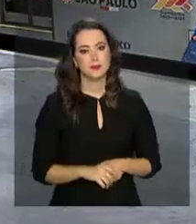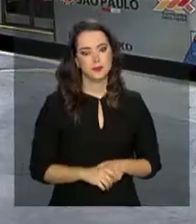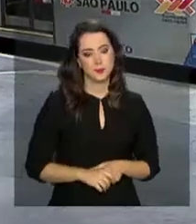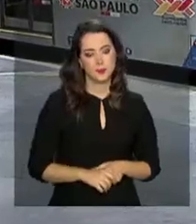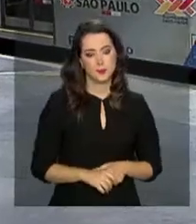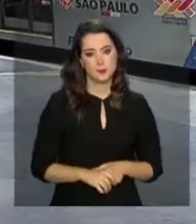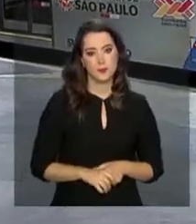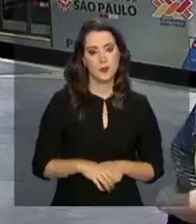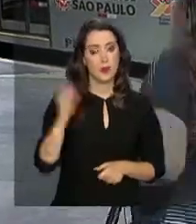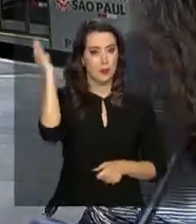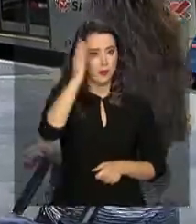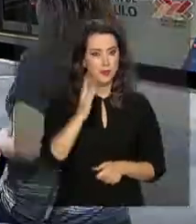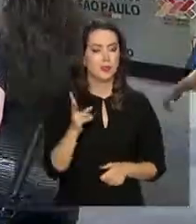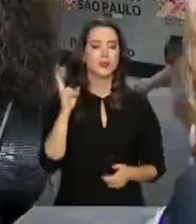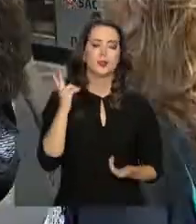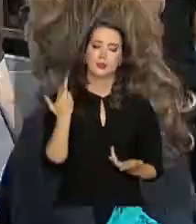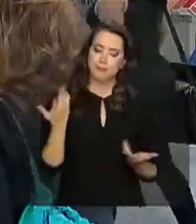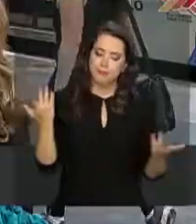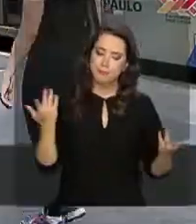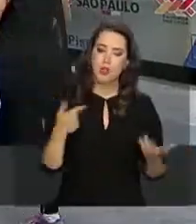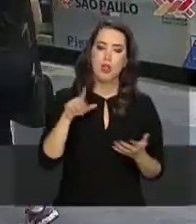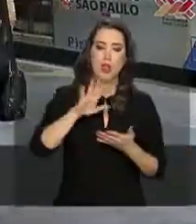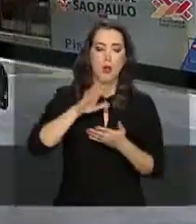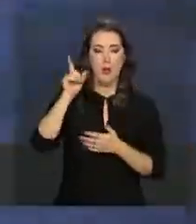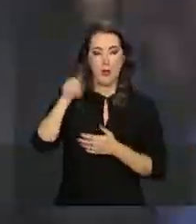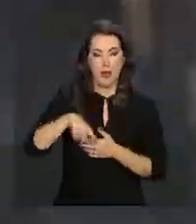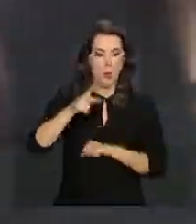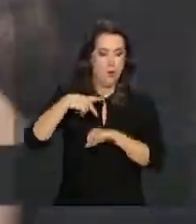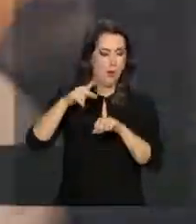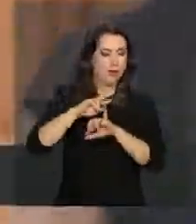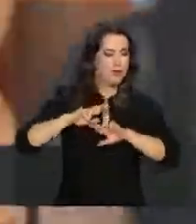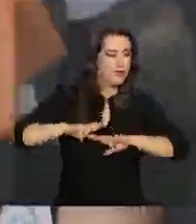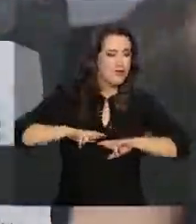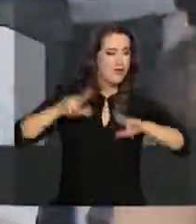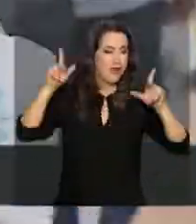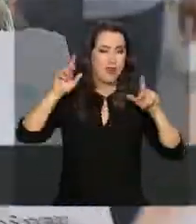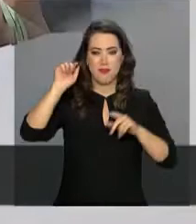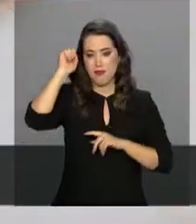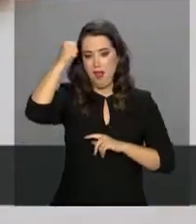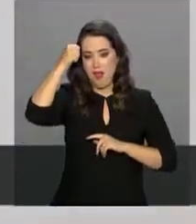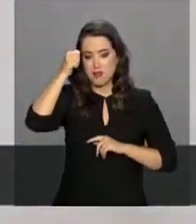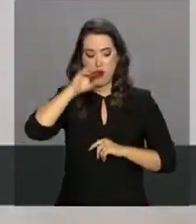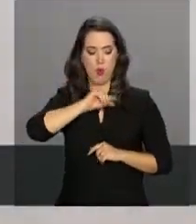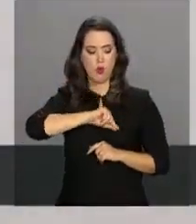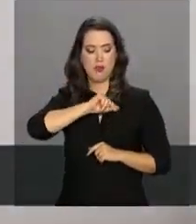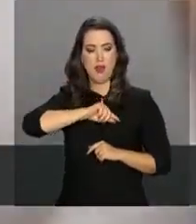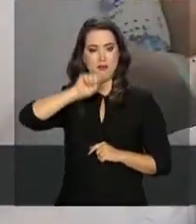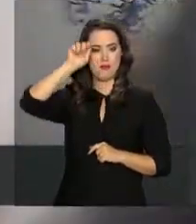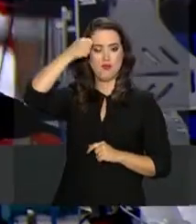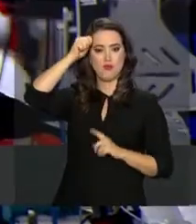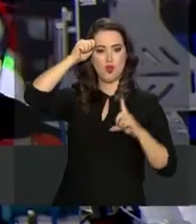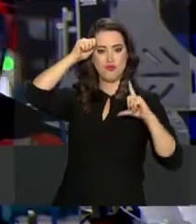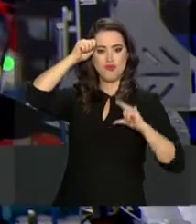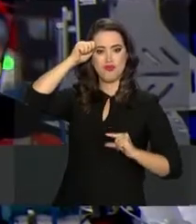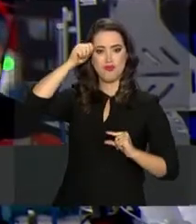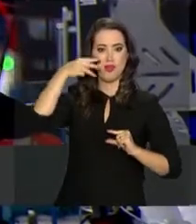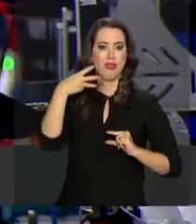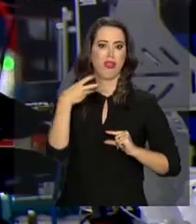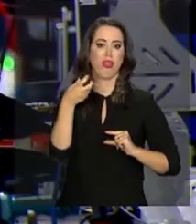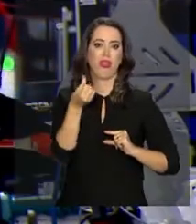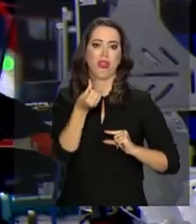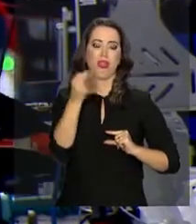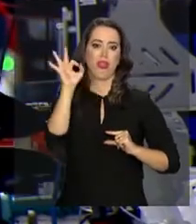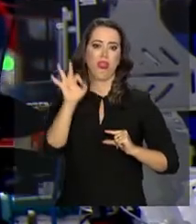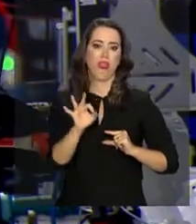O Brasil ainda é um país racialmente desigual, no qual o salário da população negra é, em média, 36